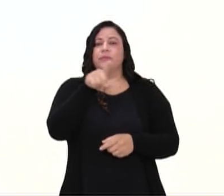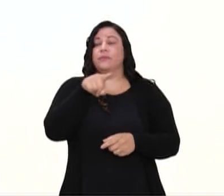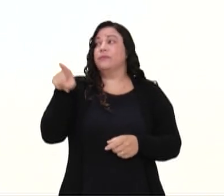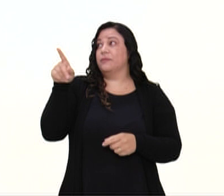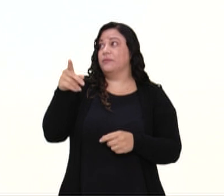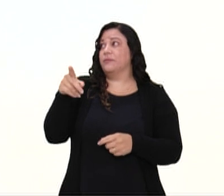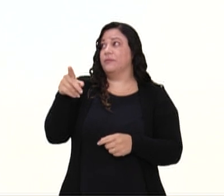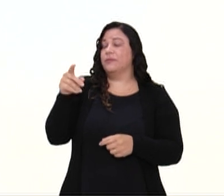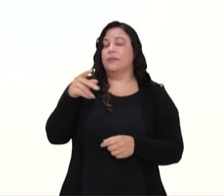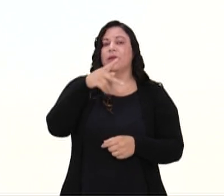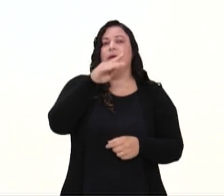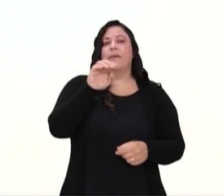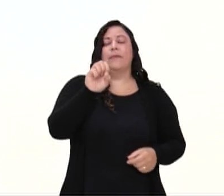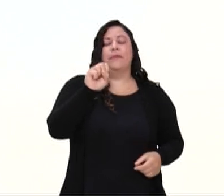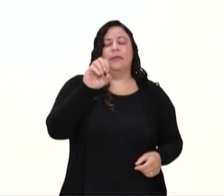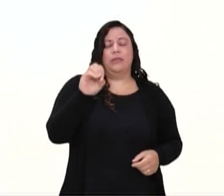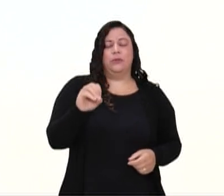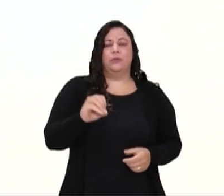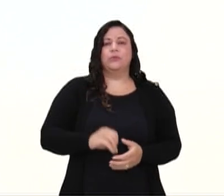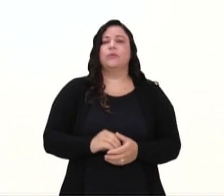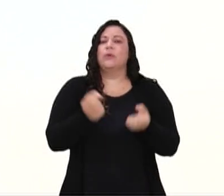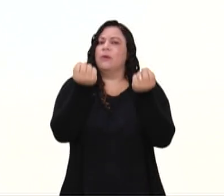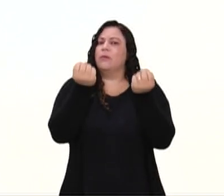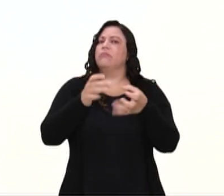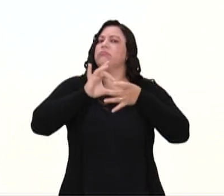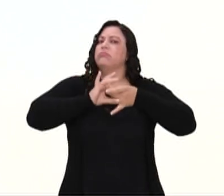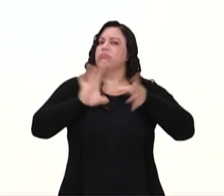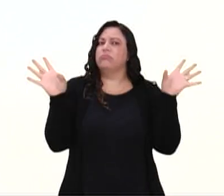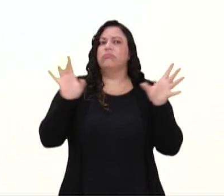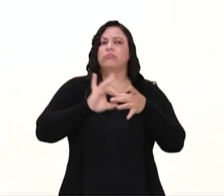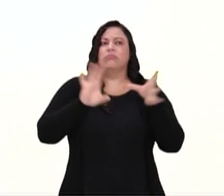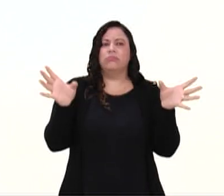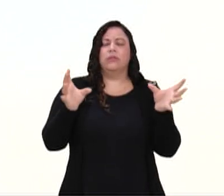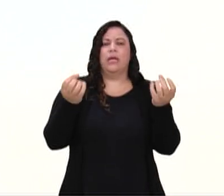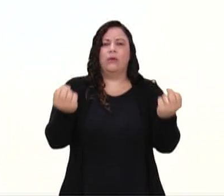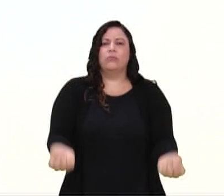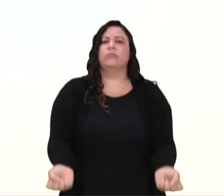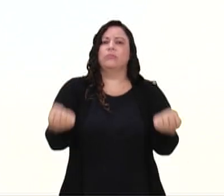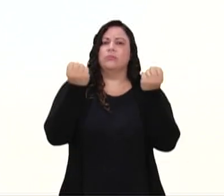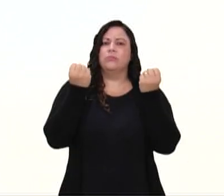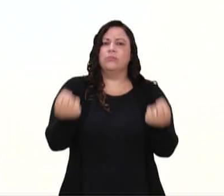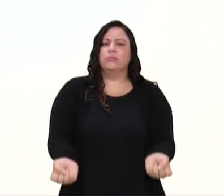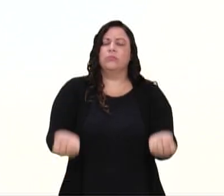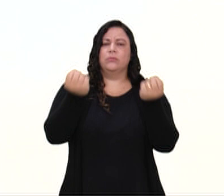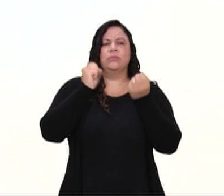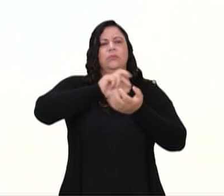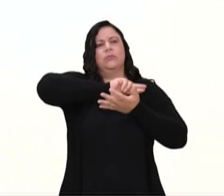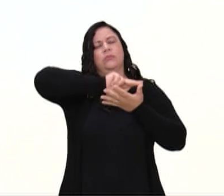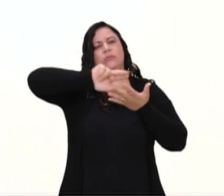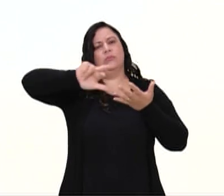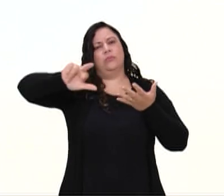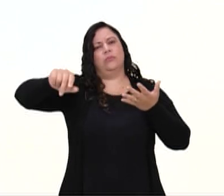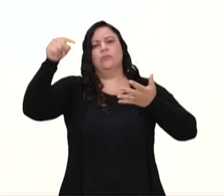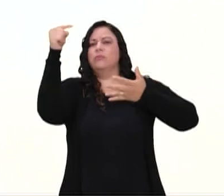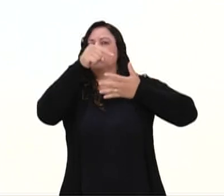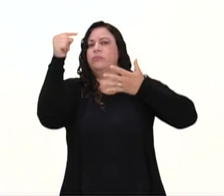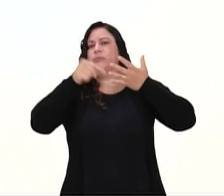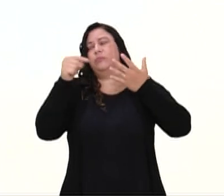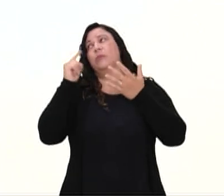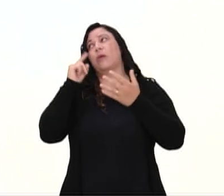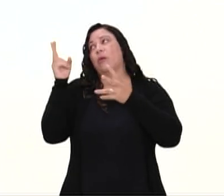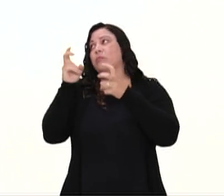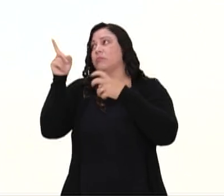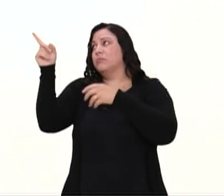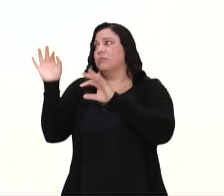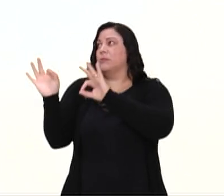aqui, eu trouxe algumas imagens, as barras, o dombleu, o halter, as anilhas, né? Que